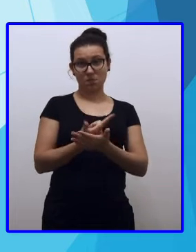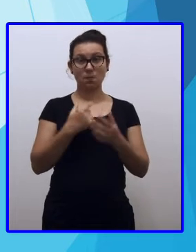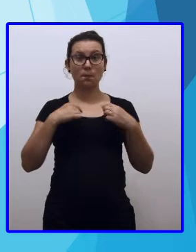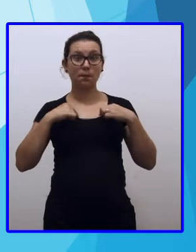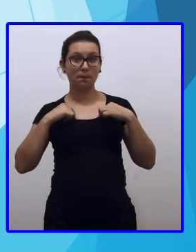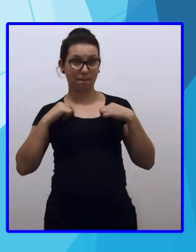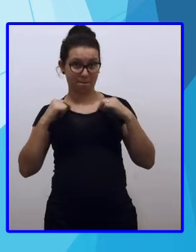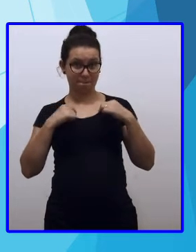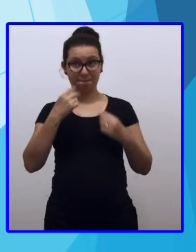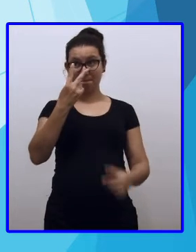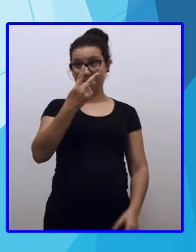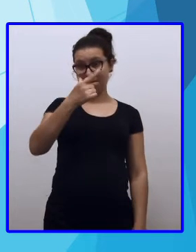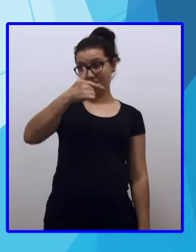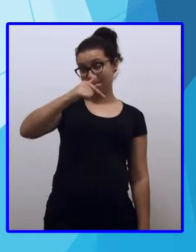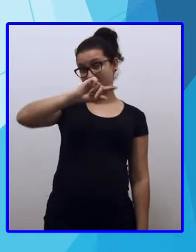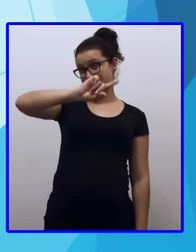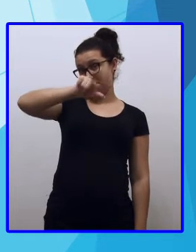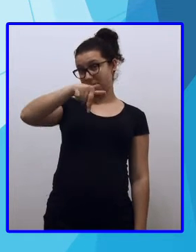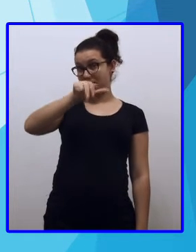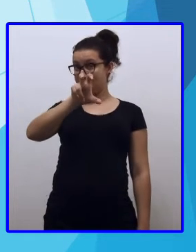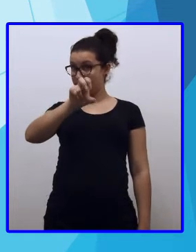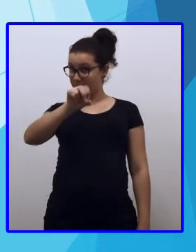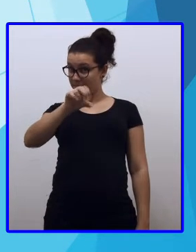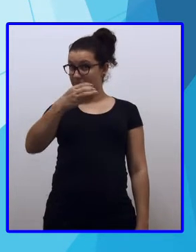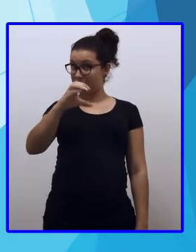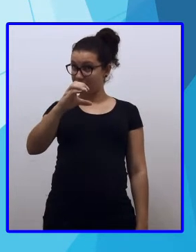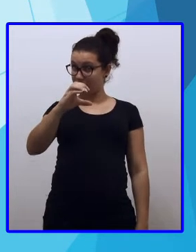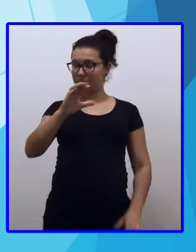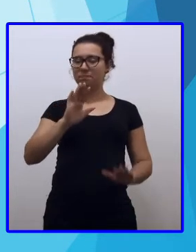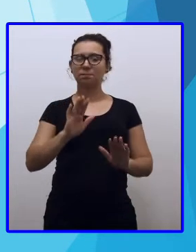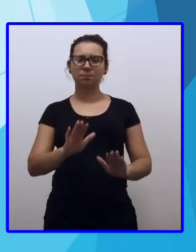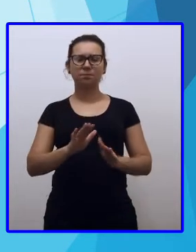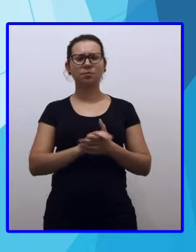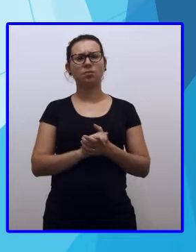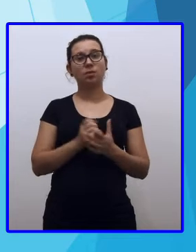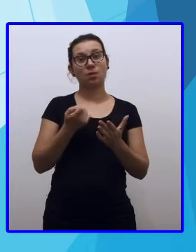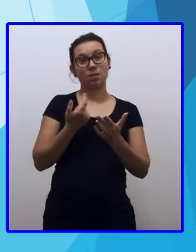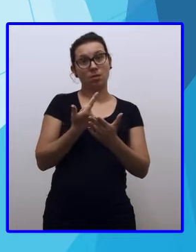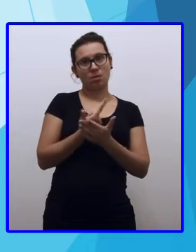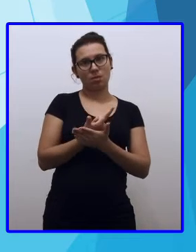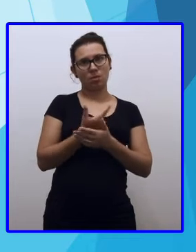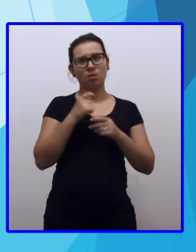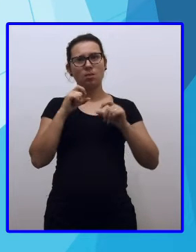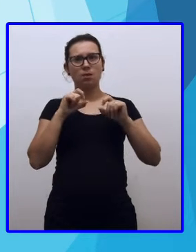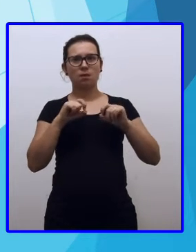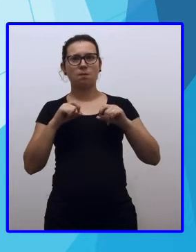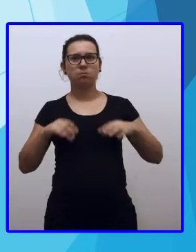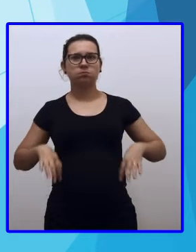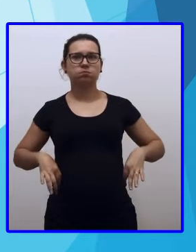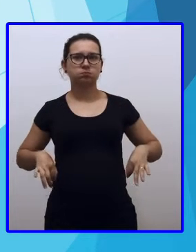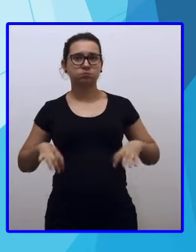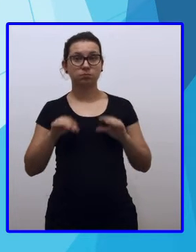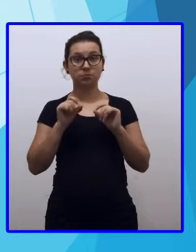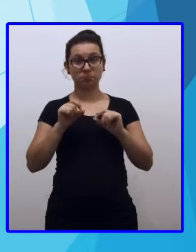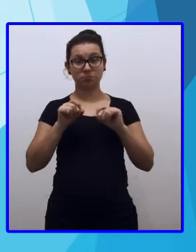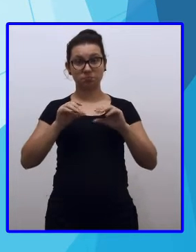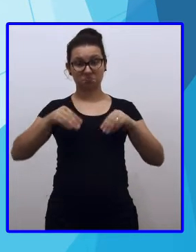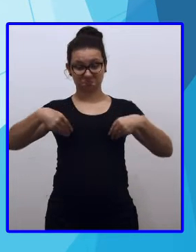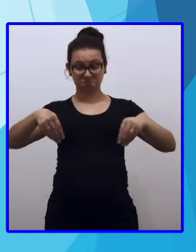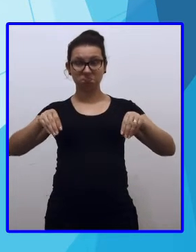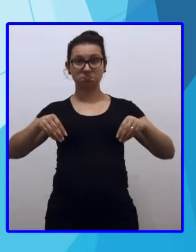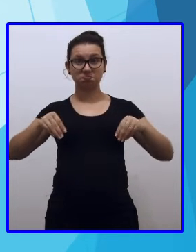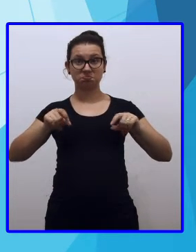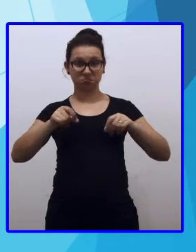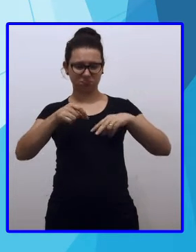,50. R$ 27,50. E uma bermuda por R$ 35,70.